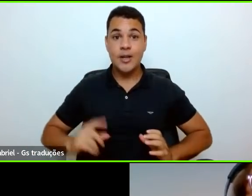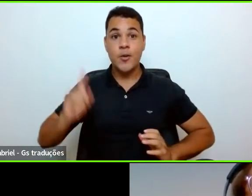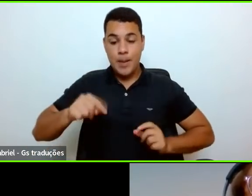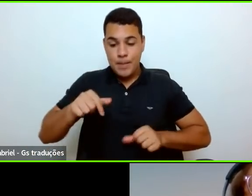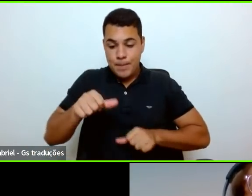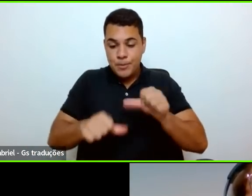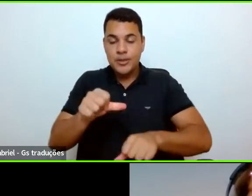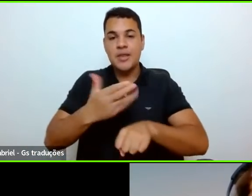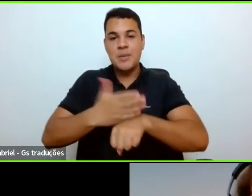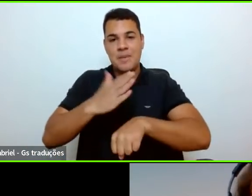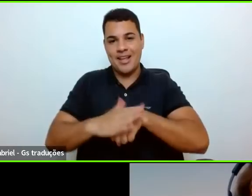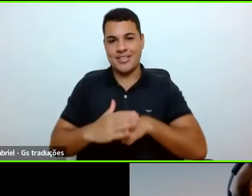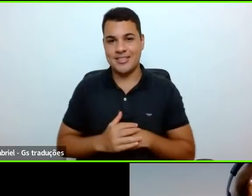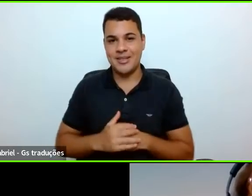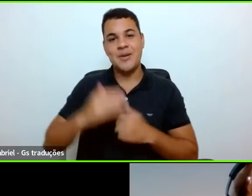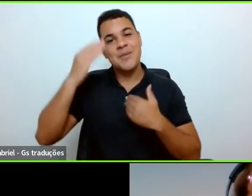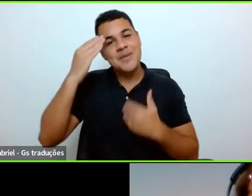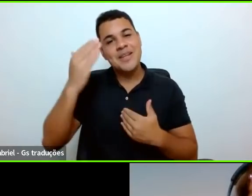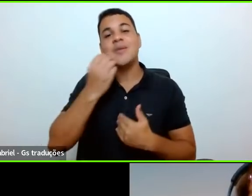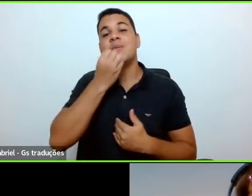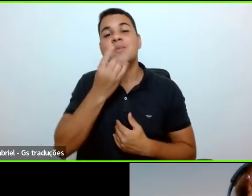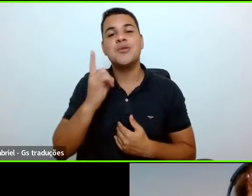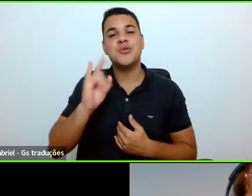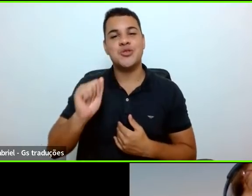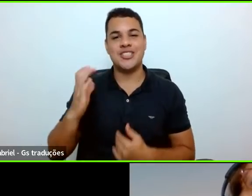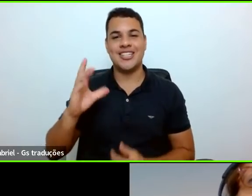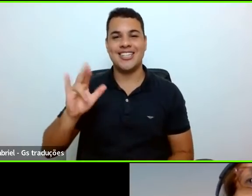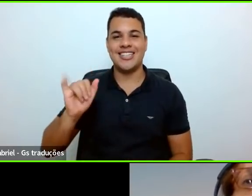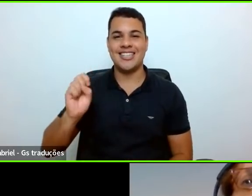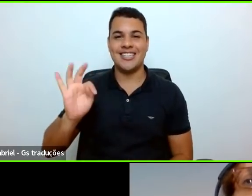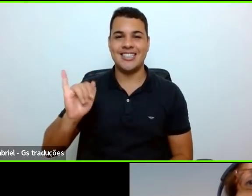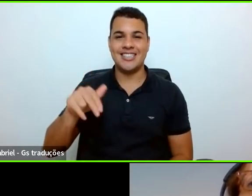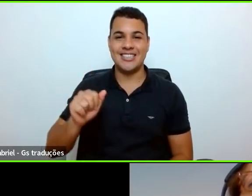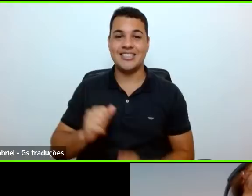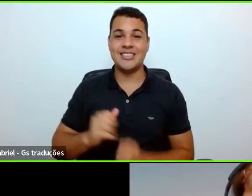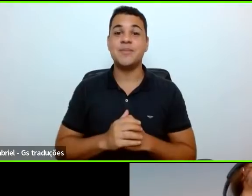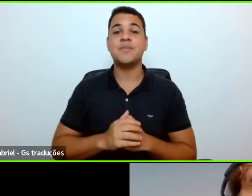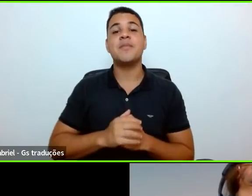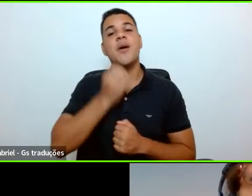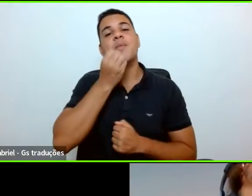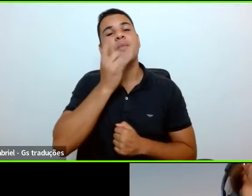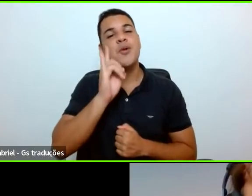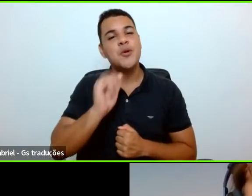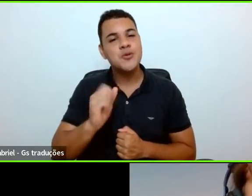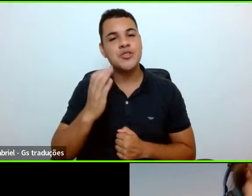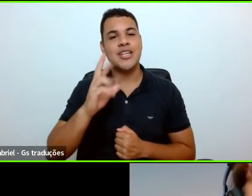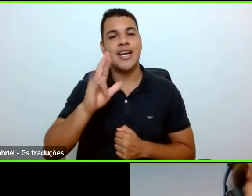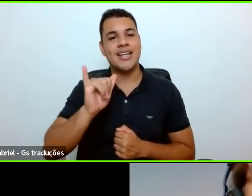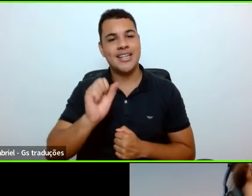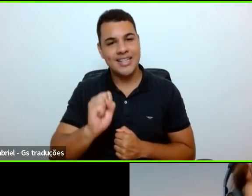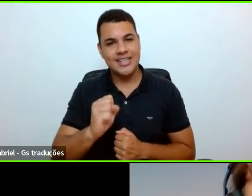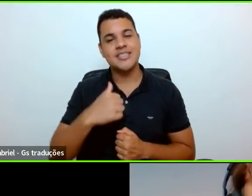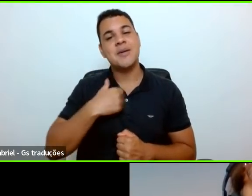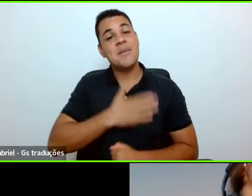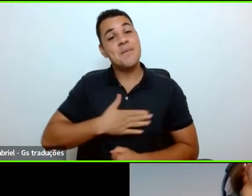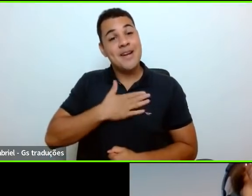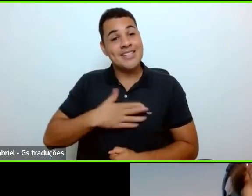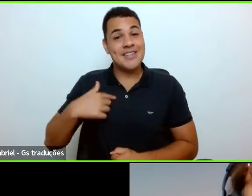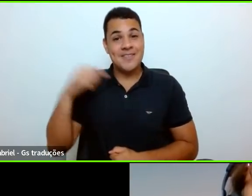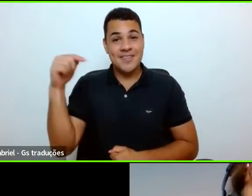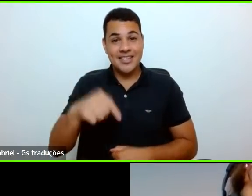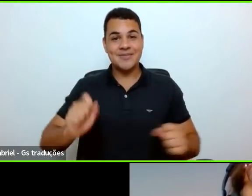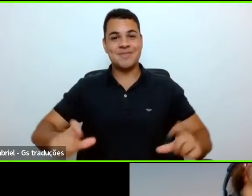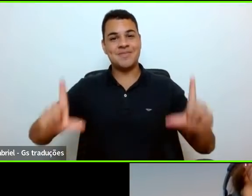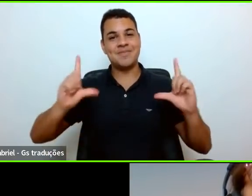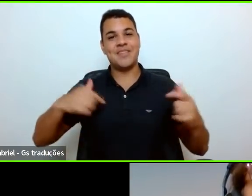Doutora Cristina, muito bom dia para você. Bom dia, Cris Boar, é prazer enorme estar com vocês. Quero dar bom